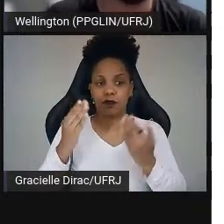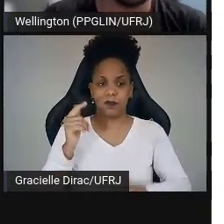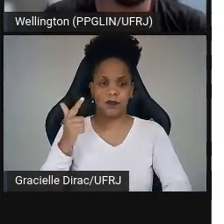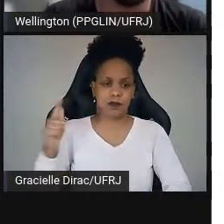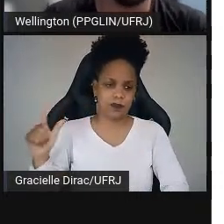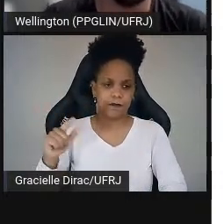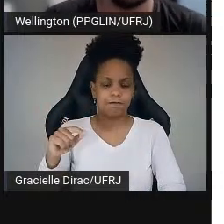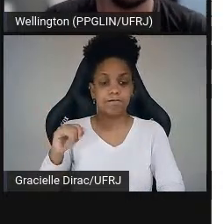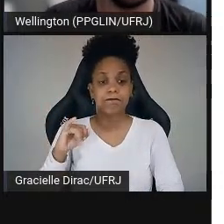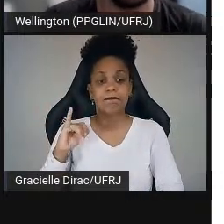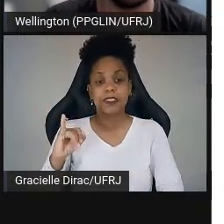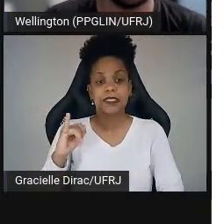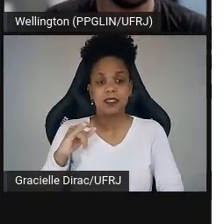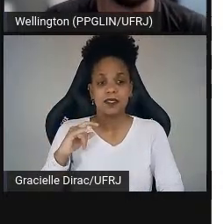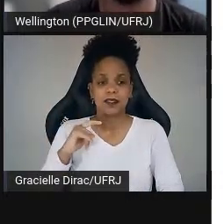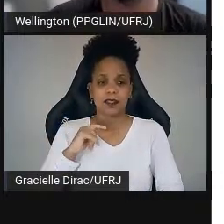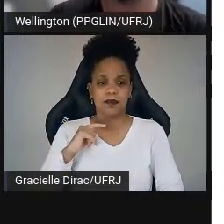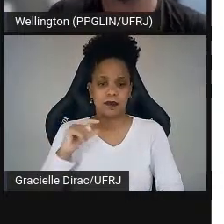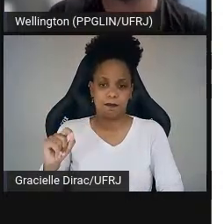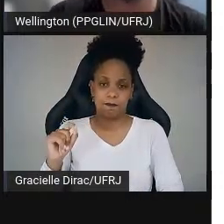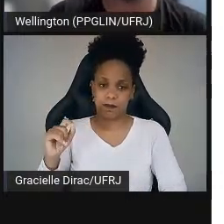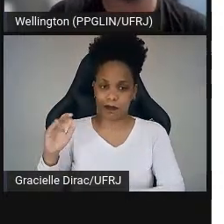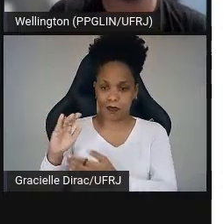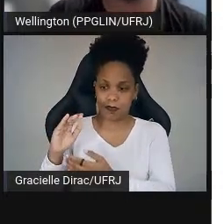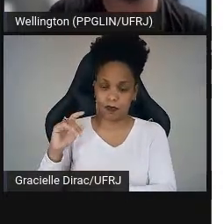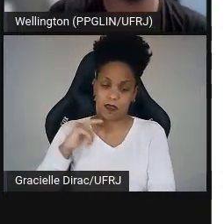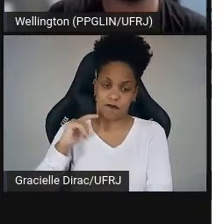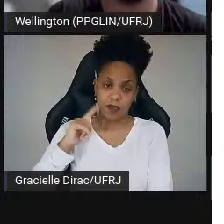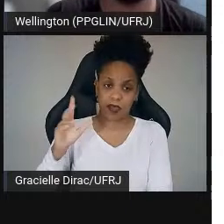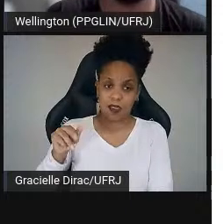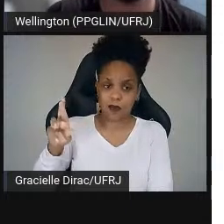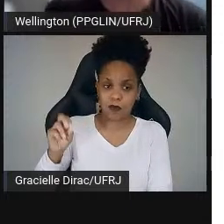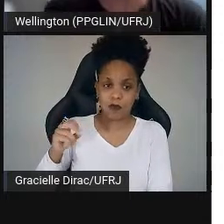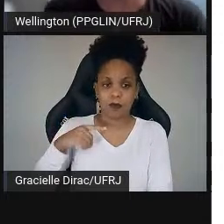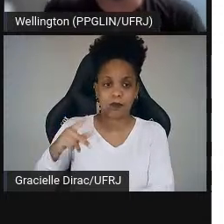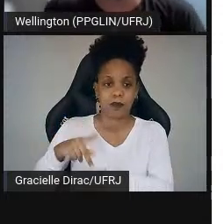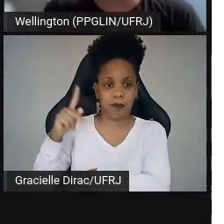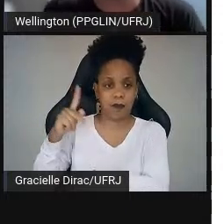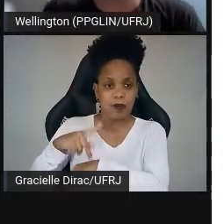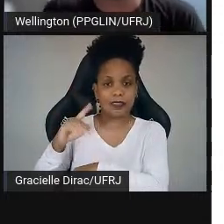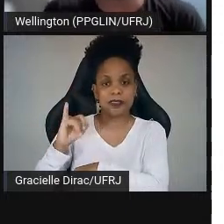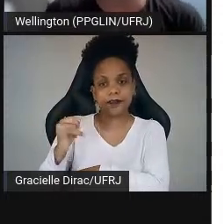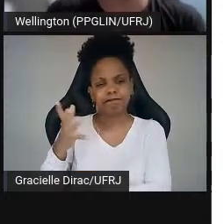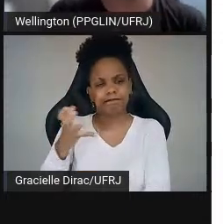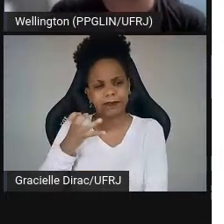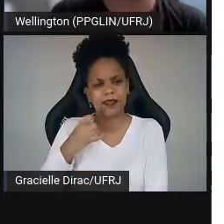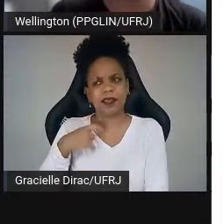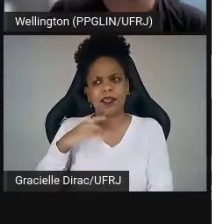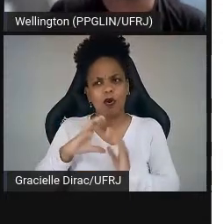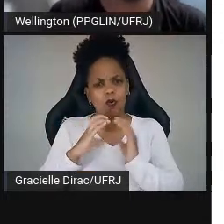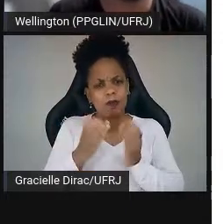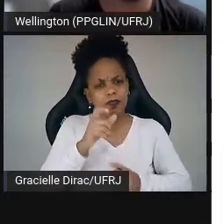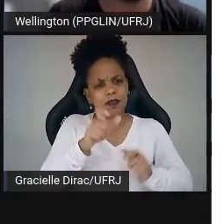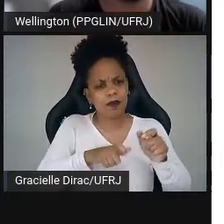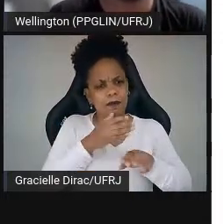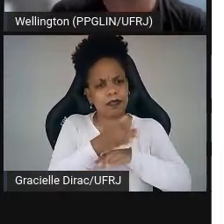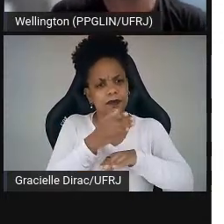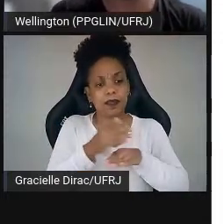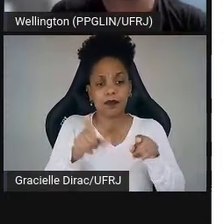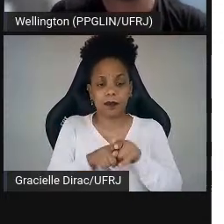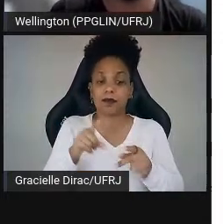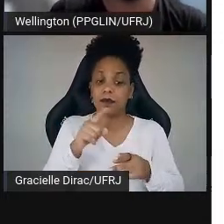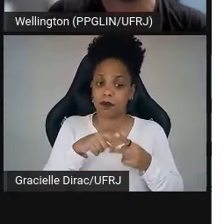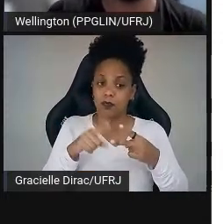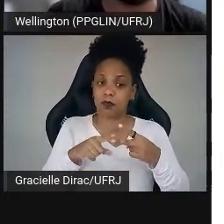E caso tenha algum aluno do programa assistindo a gente agora que queira fazer parte da nossa comissão, existem duas formas.